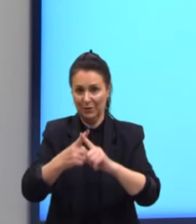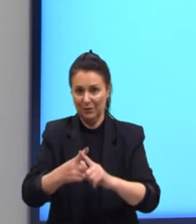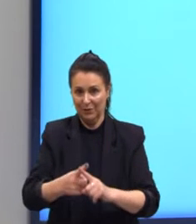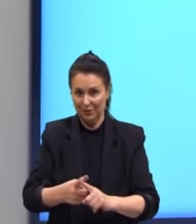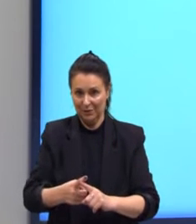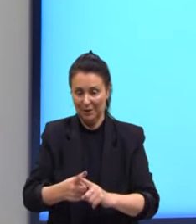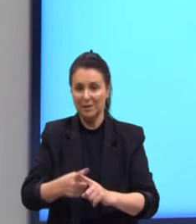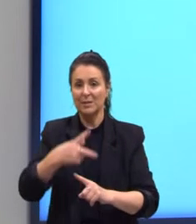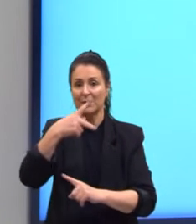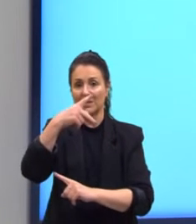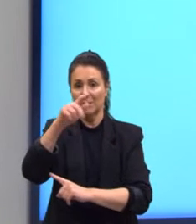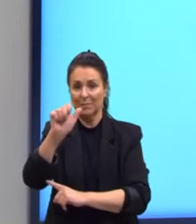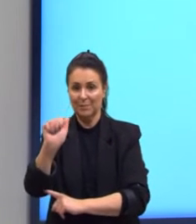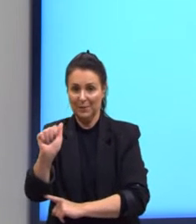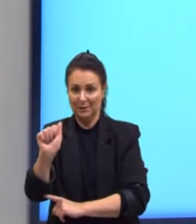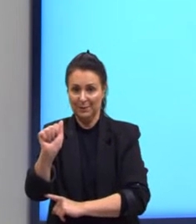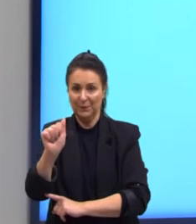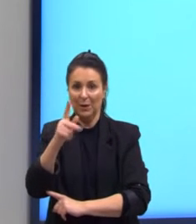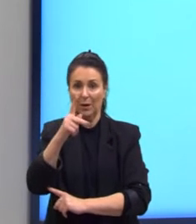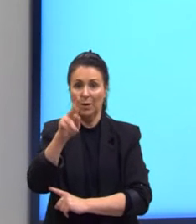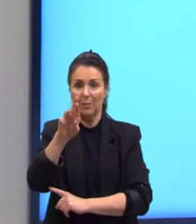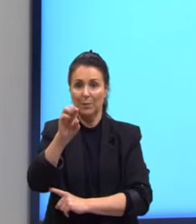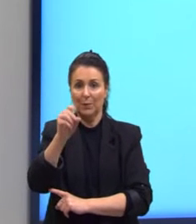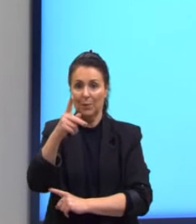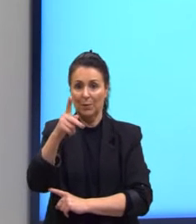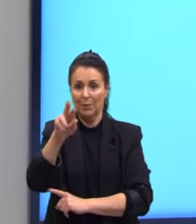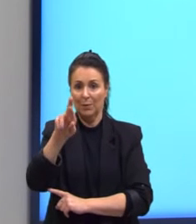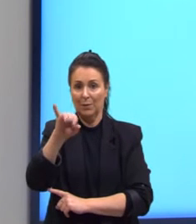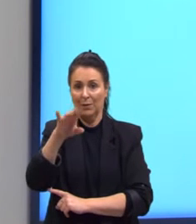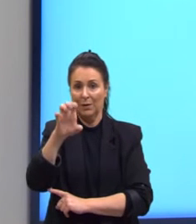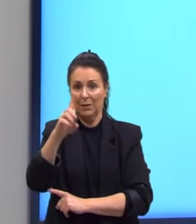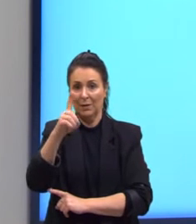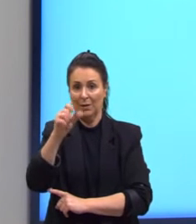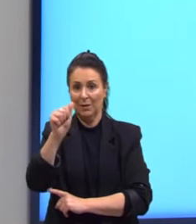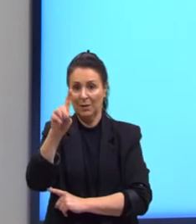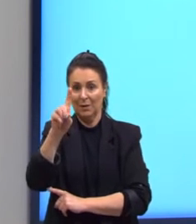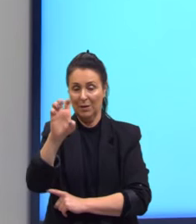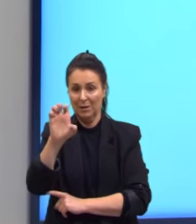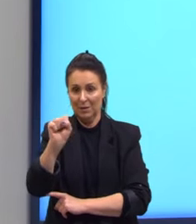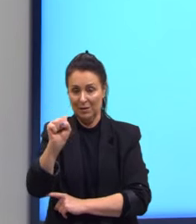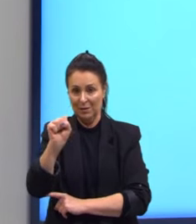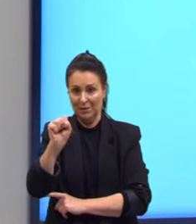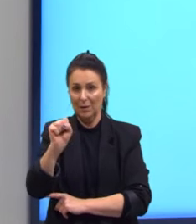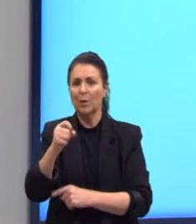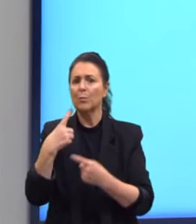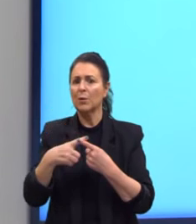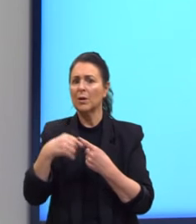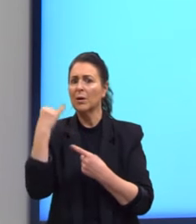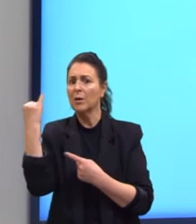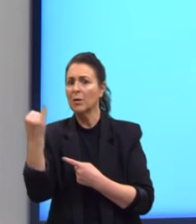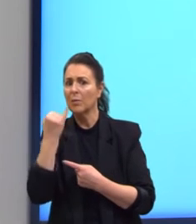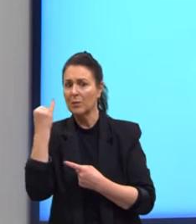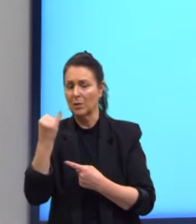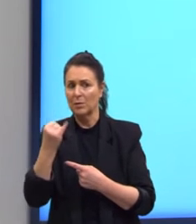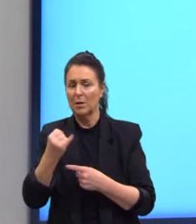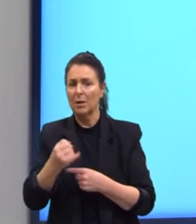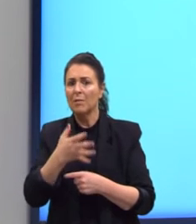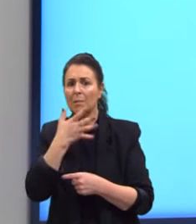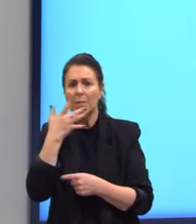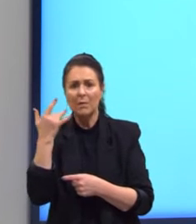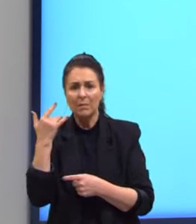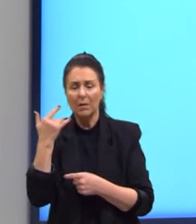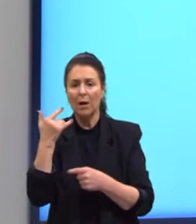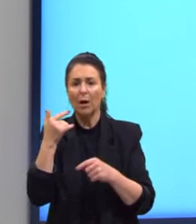As propriedades é importante que vocês conheçam elas porque por vezes vai facilitar na hora de